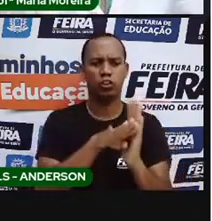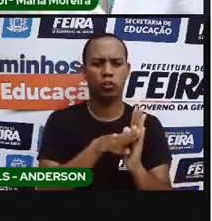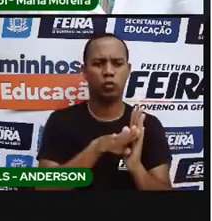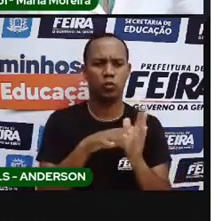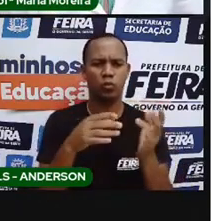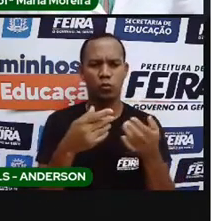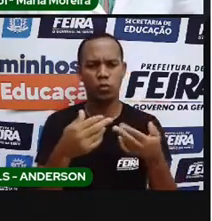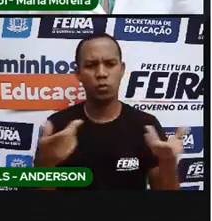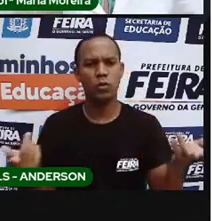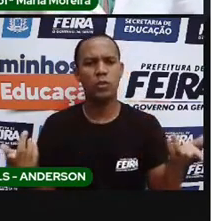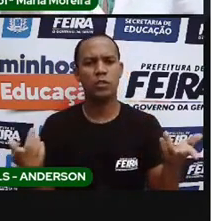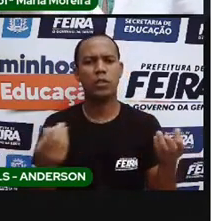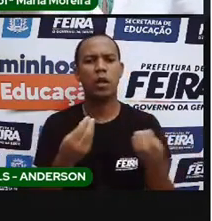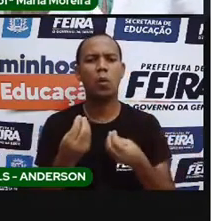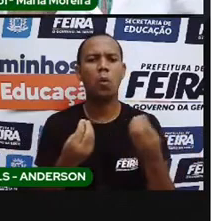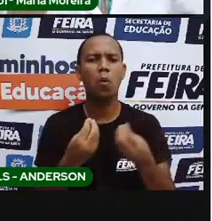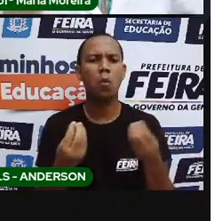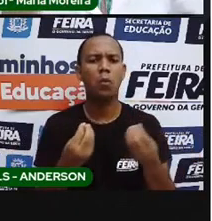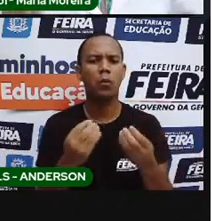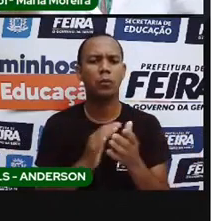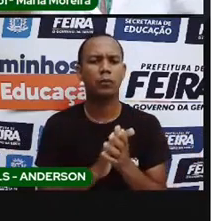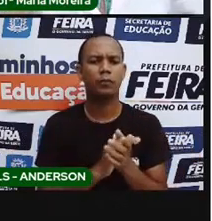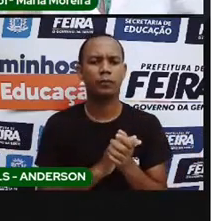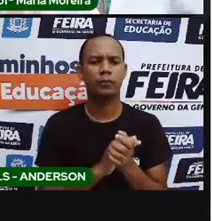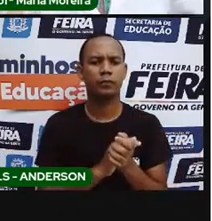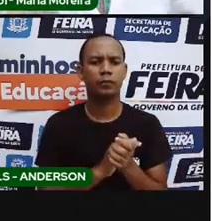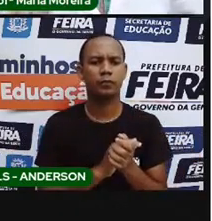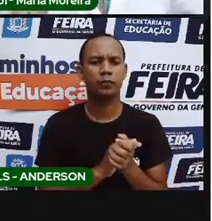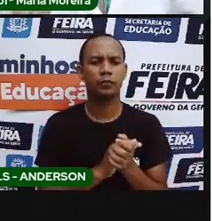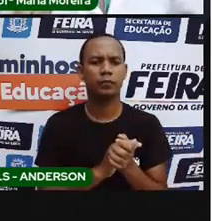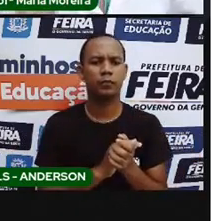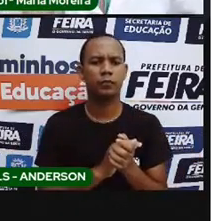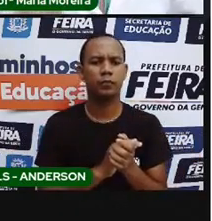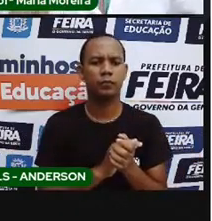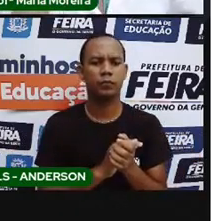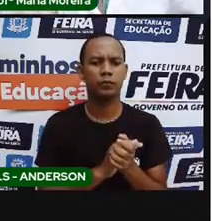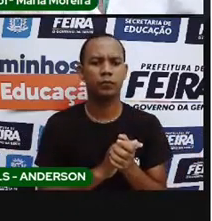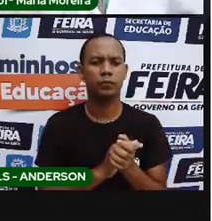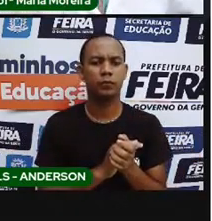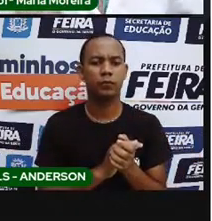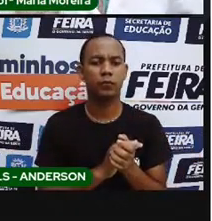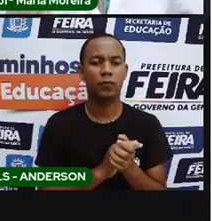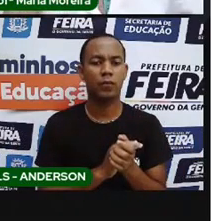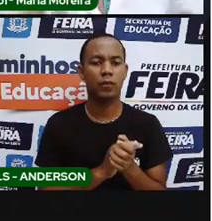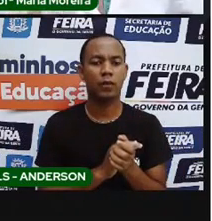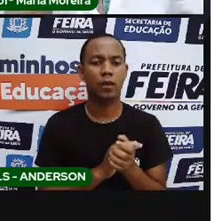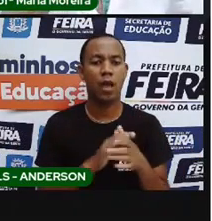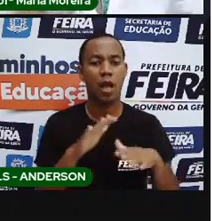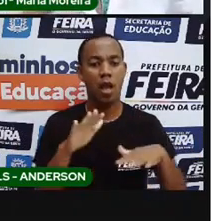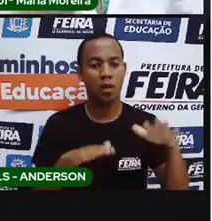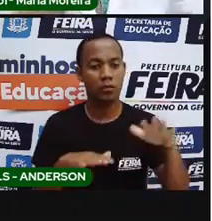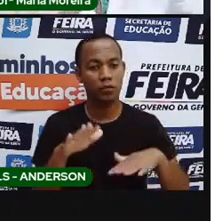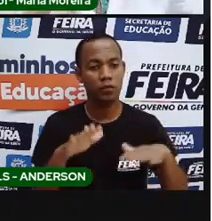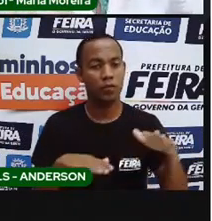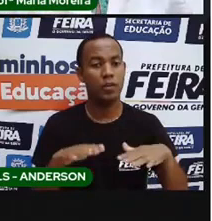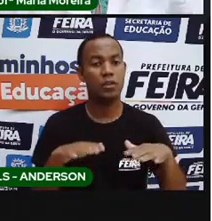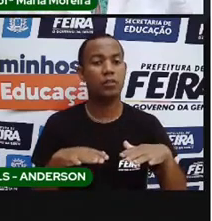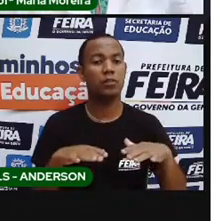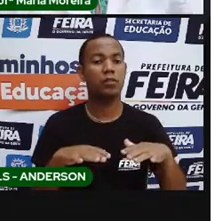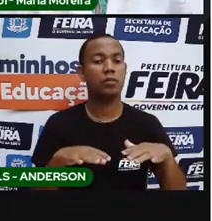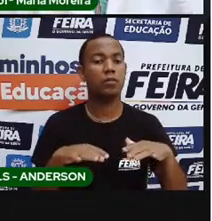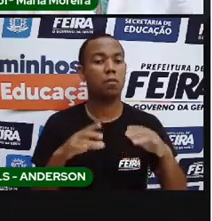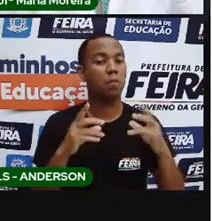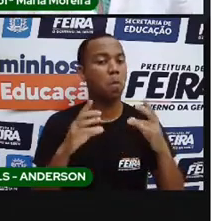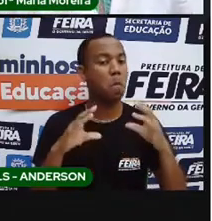que transformaram, na verdade, essa chegada em uma coisa um pouco dolorosa, um pouco não, muito